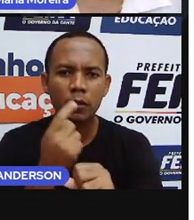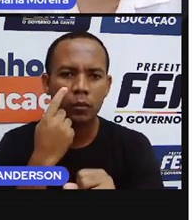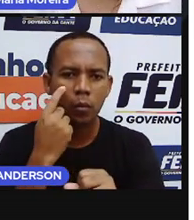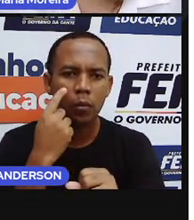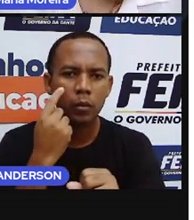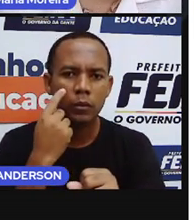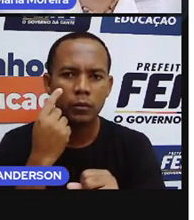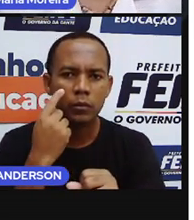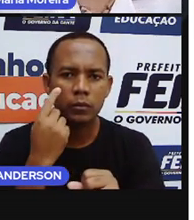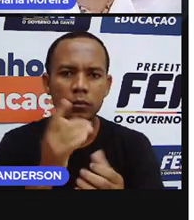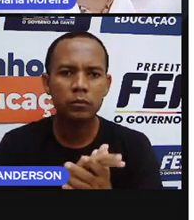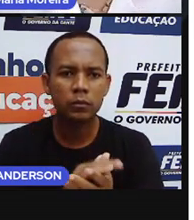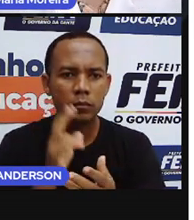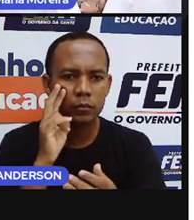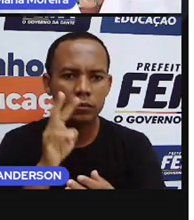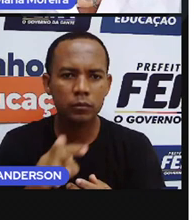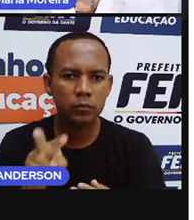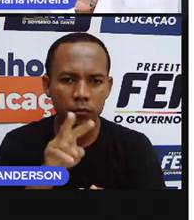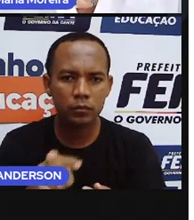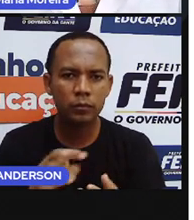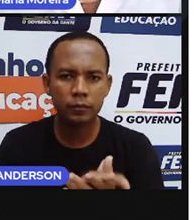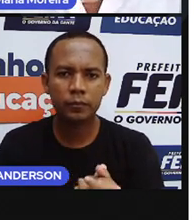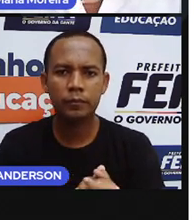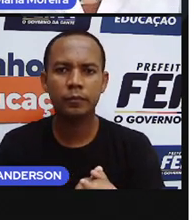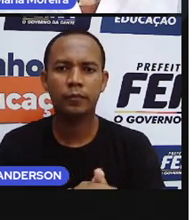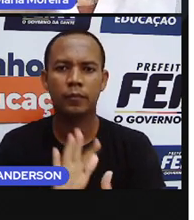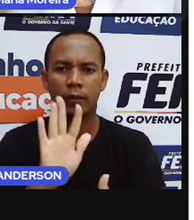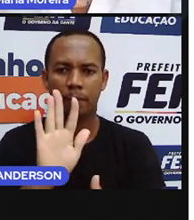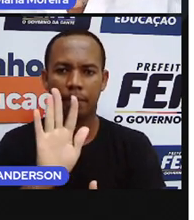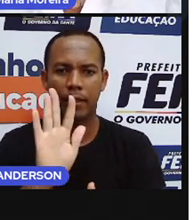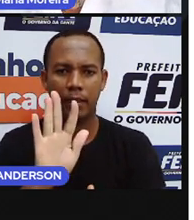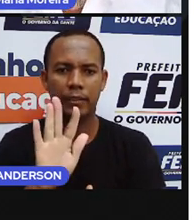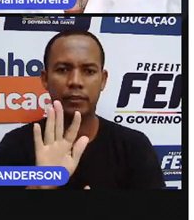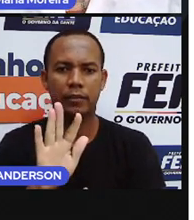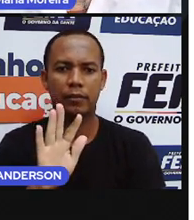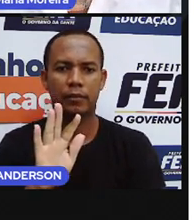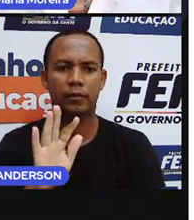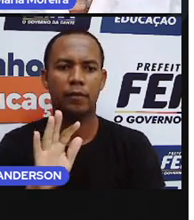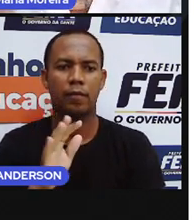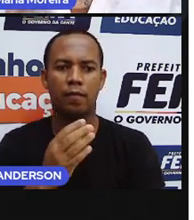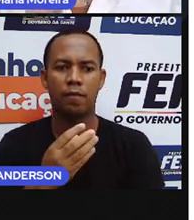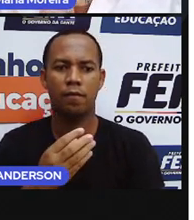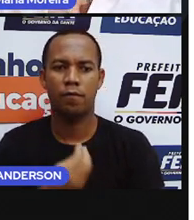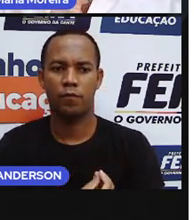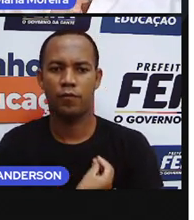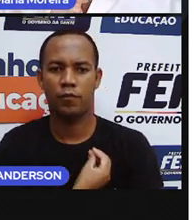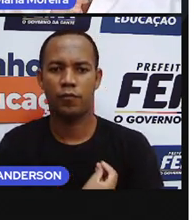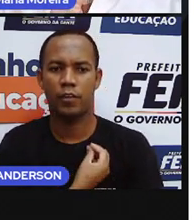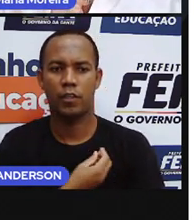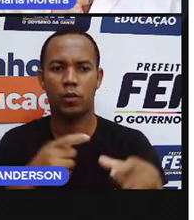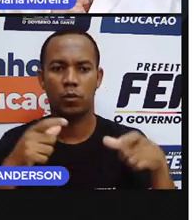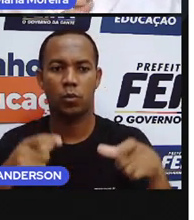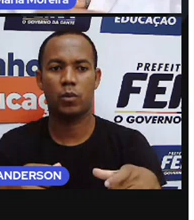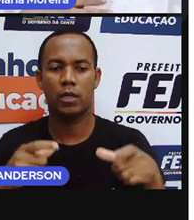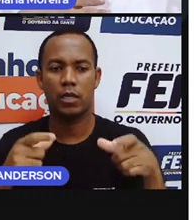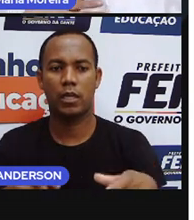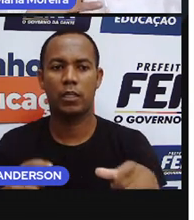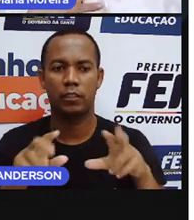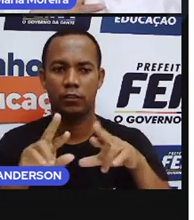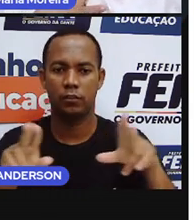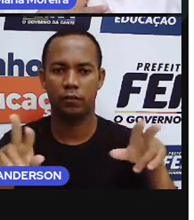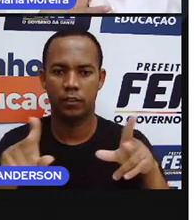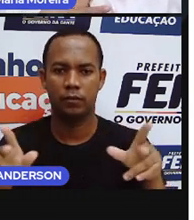devolta. Ela vai passar para dar uma olhadinha, viu? Apesar de não viverem isolados dos indígenas, indígenas, né, os